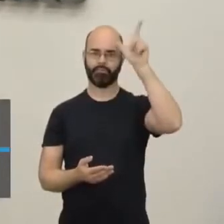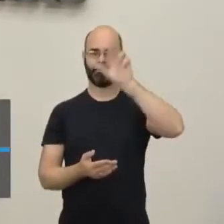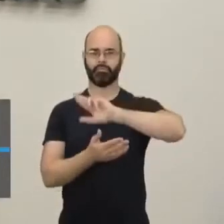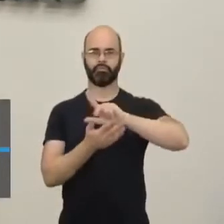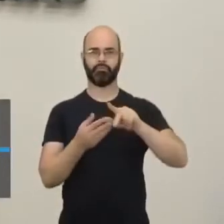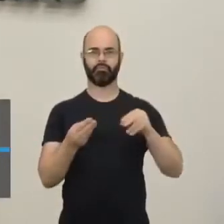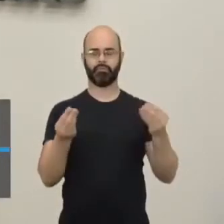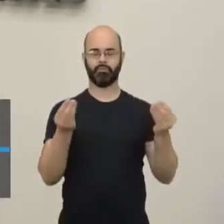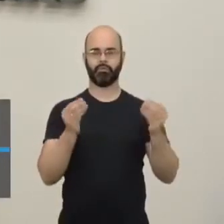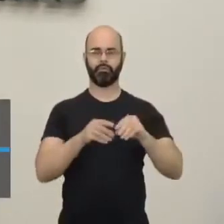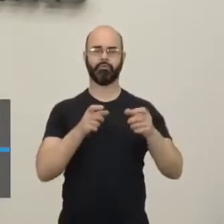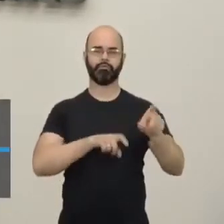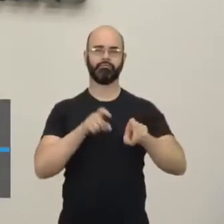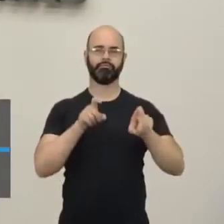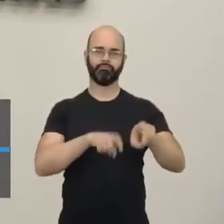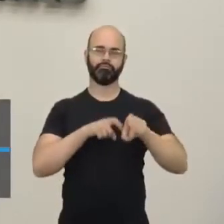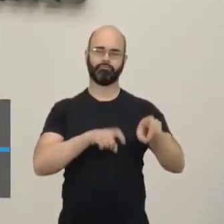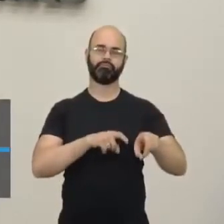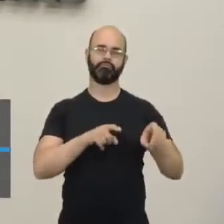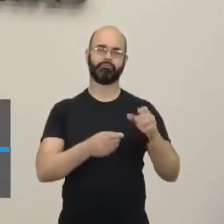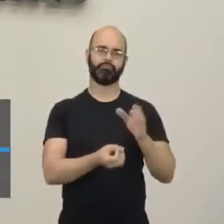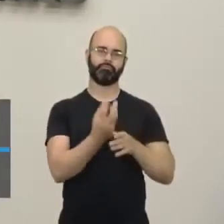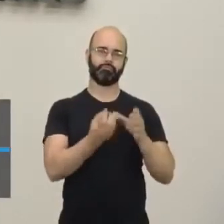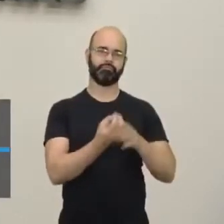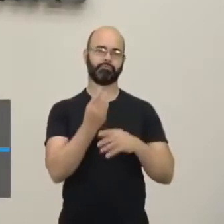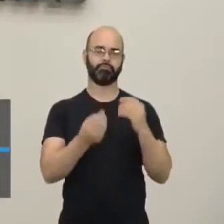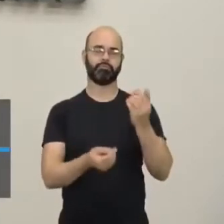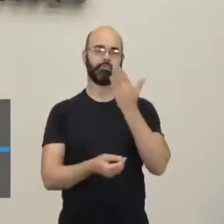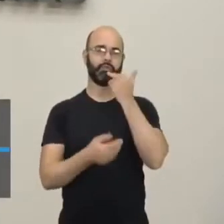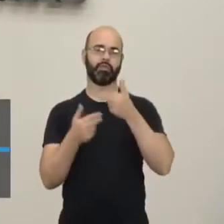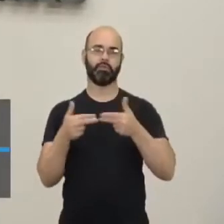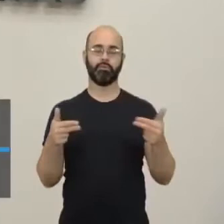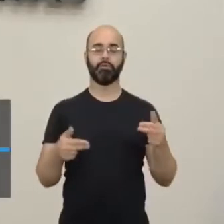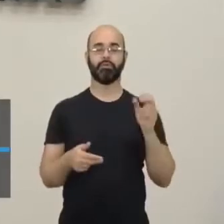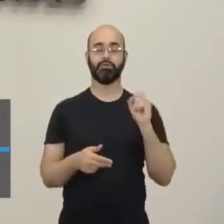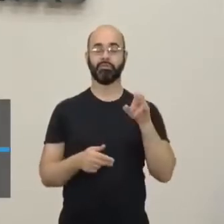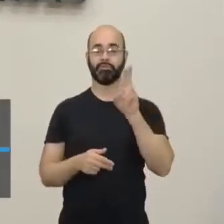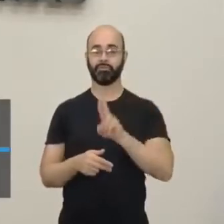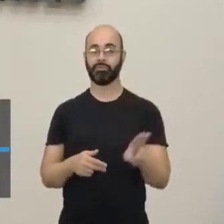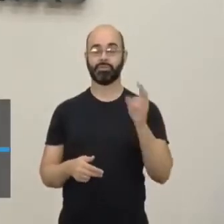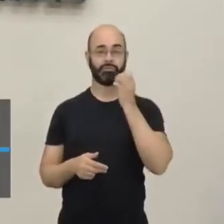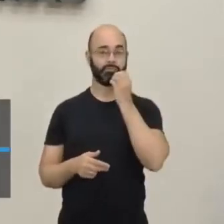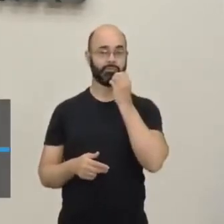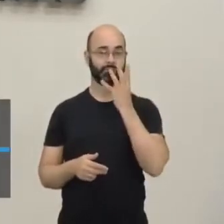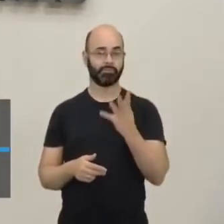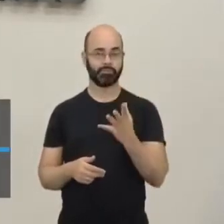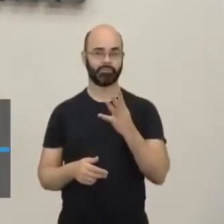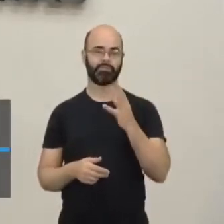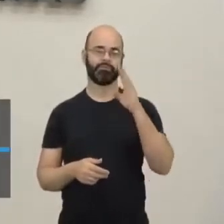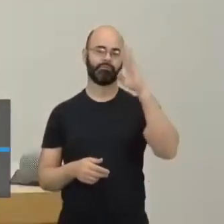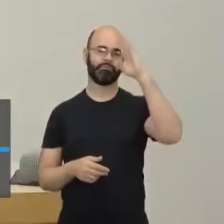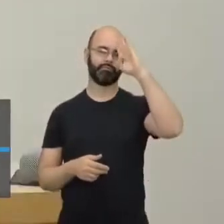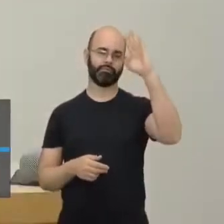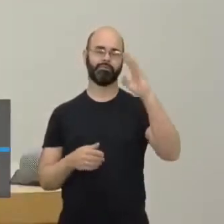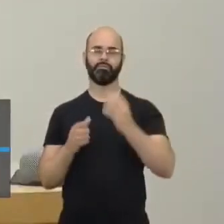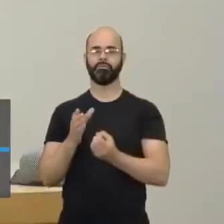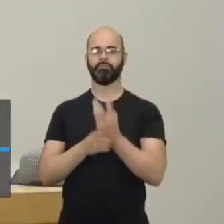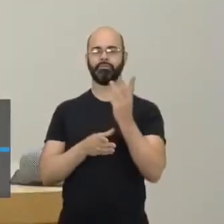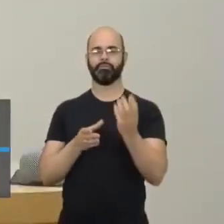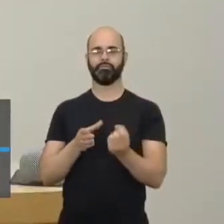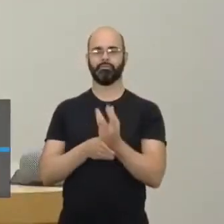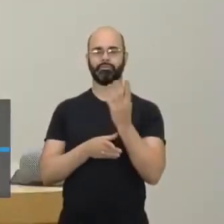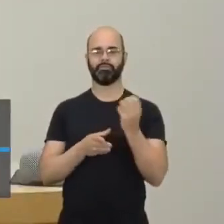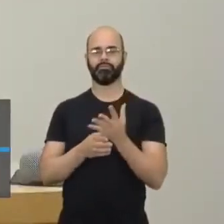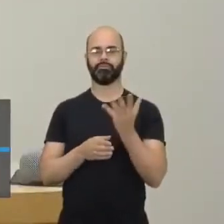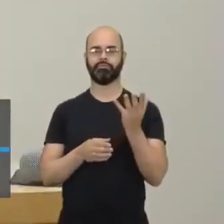produção de alimentos, né? É o que eu falei. Se fosse bem utilizado, né, Ju, principalmente vindo aí da produção, né?